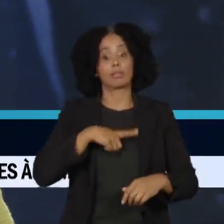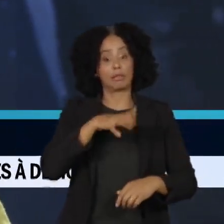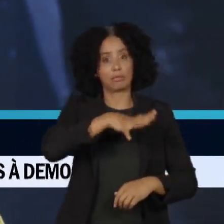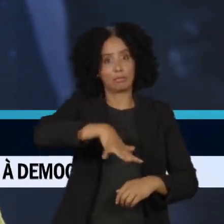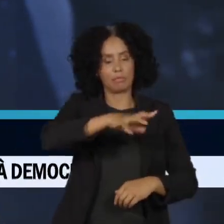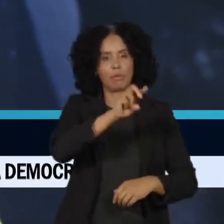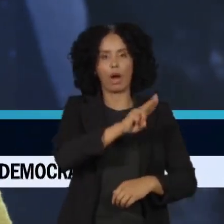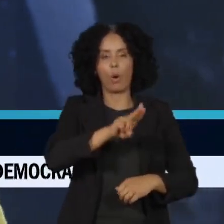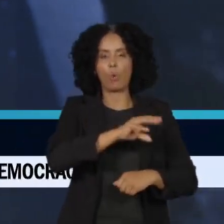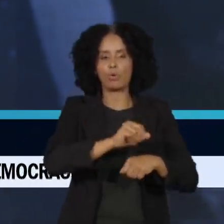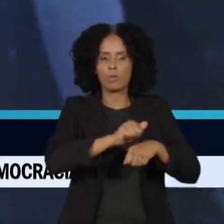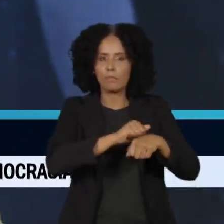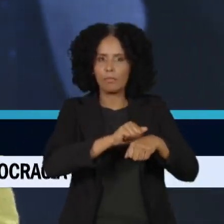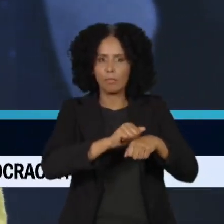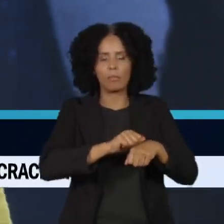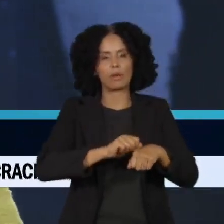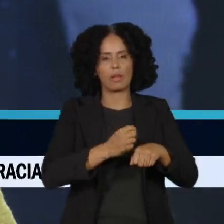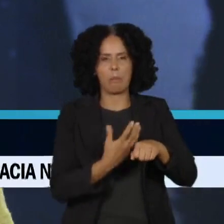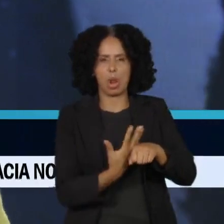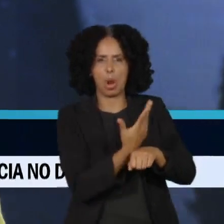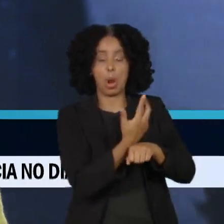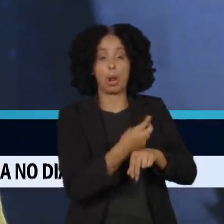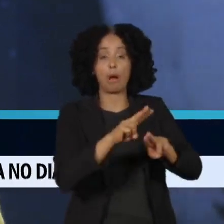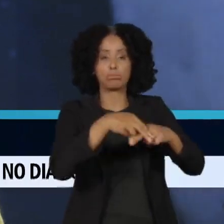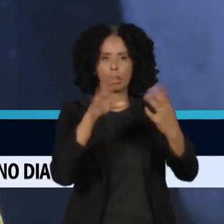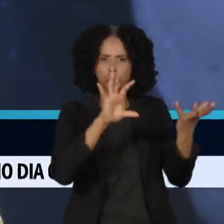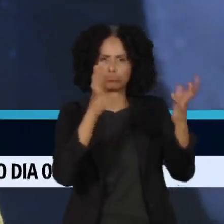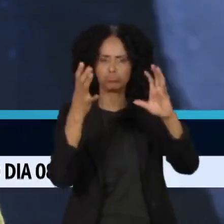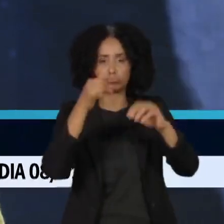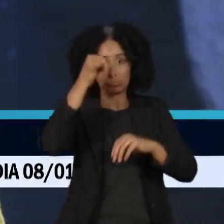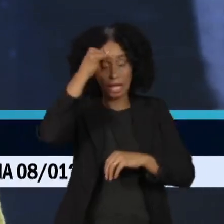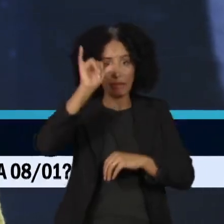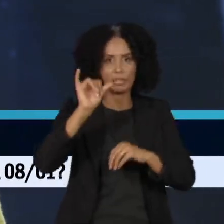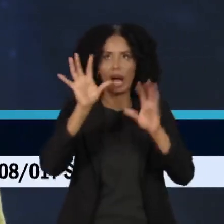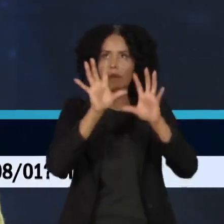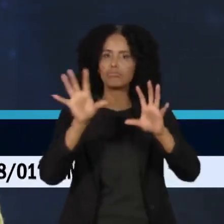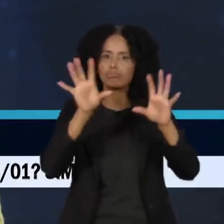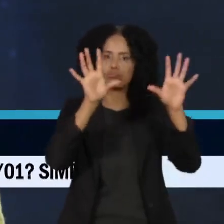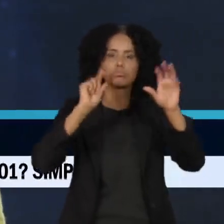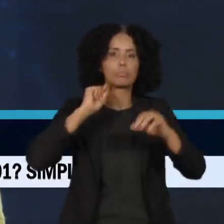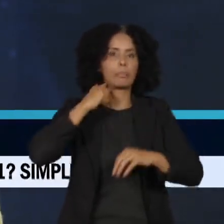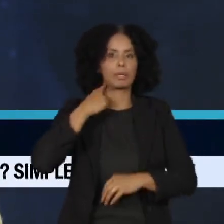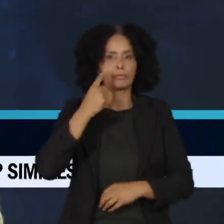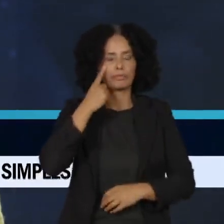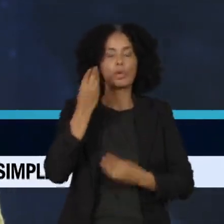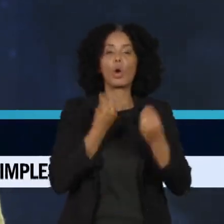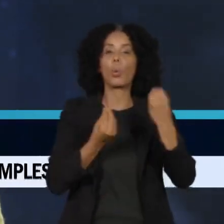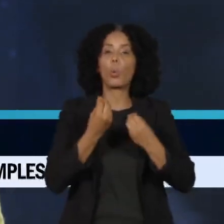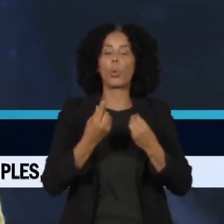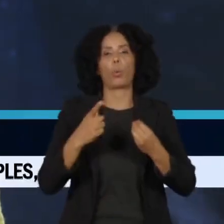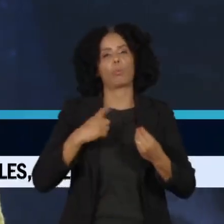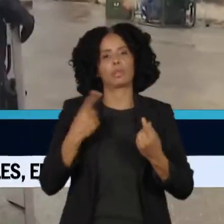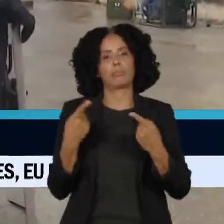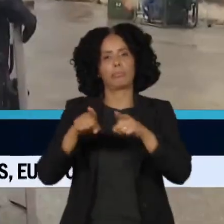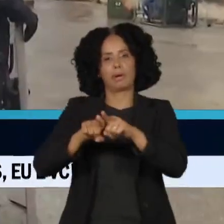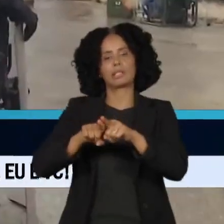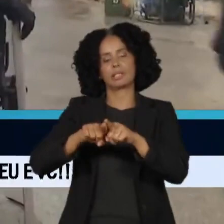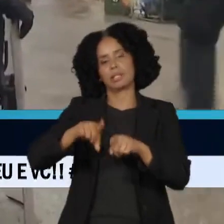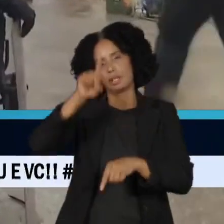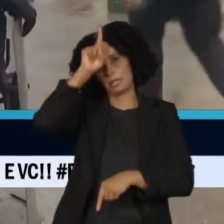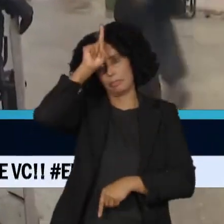fósseis na batalha pelo clima. Veja na reportagem de Cristiane Ramalho, correspondente da Deutsche Welle, nossa parceira na Alemanha.